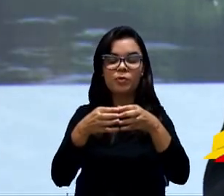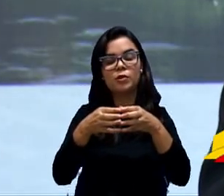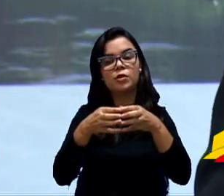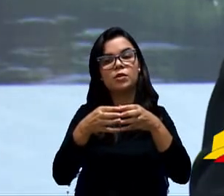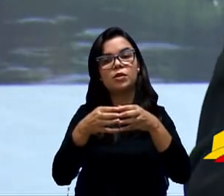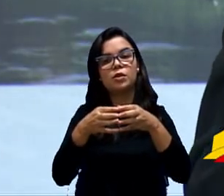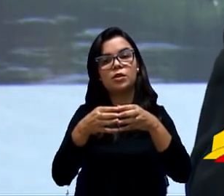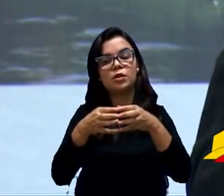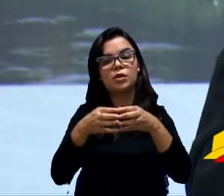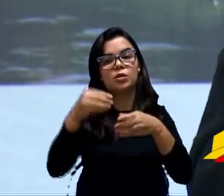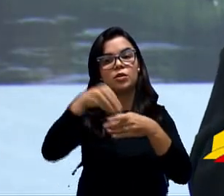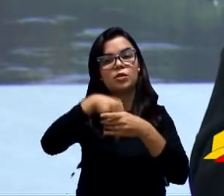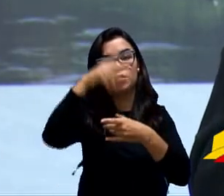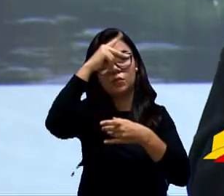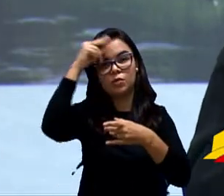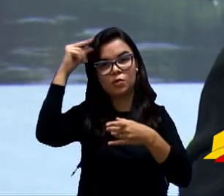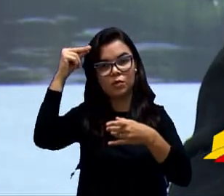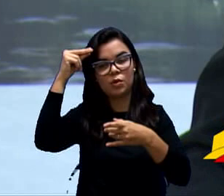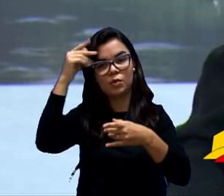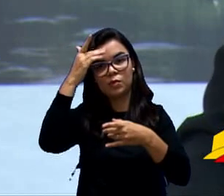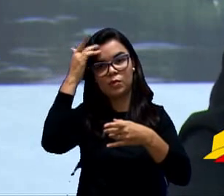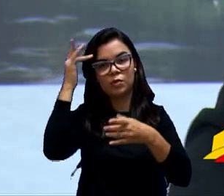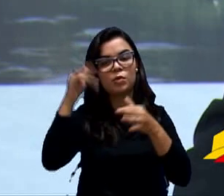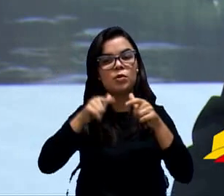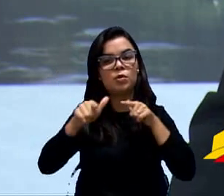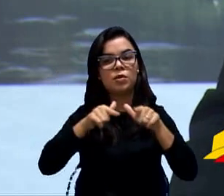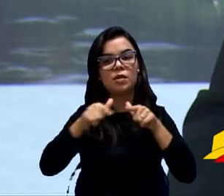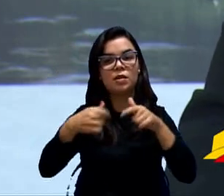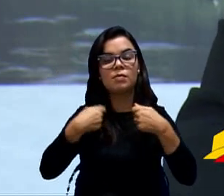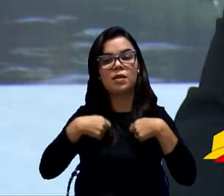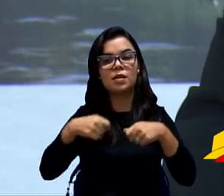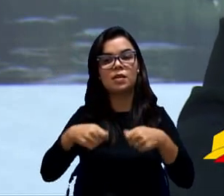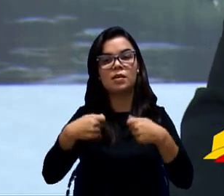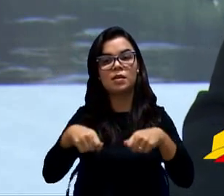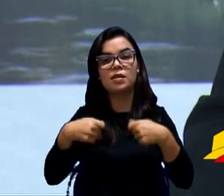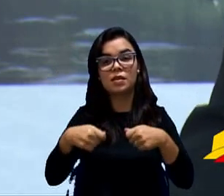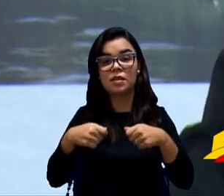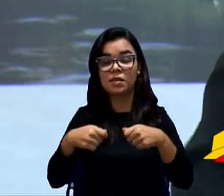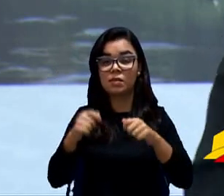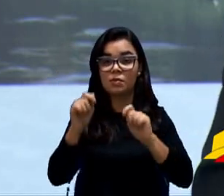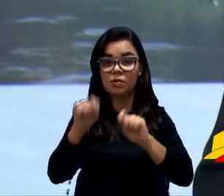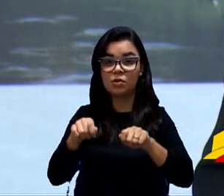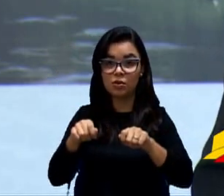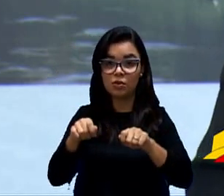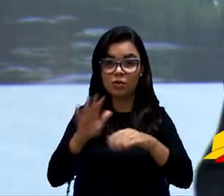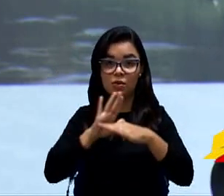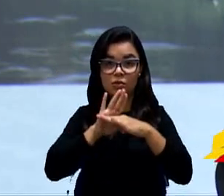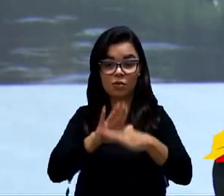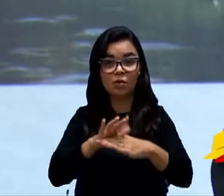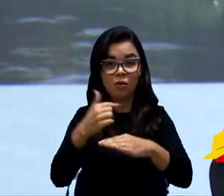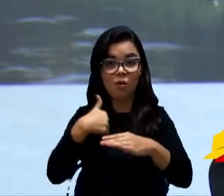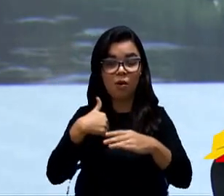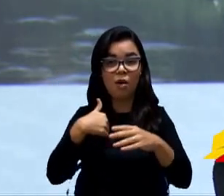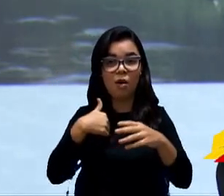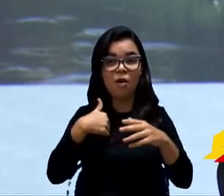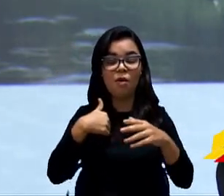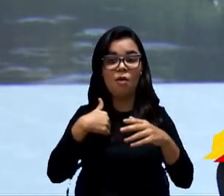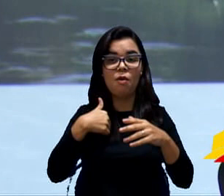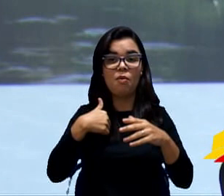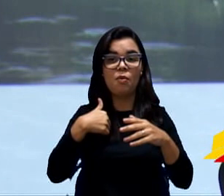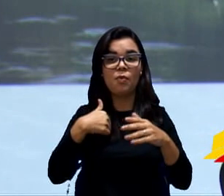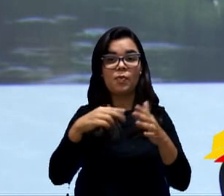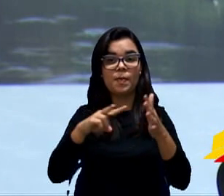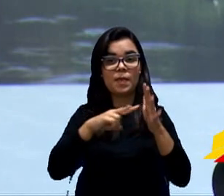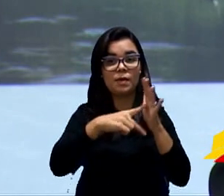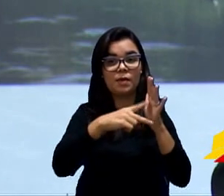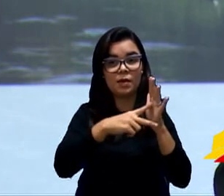que precisam ser atendidos com a Fundação Saúde. O histórico desse